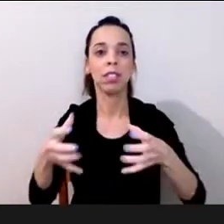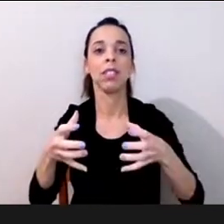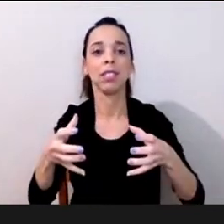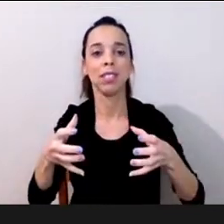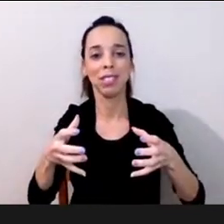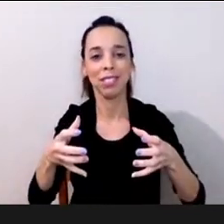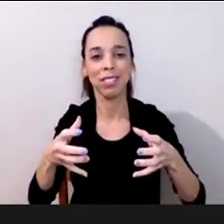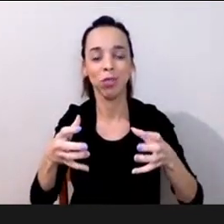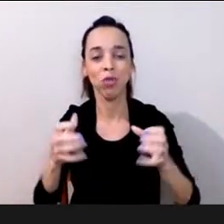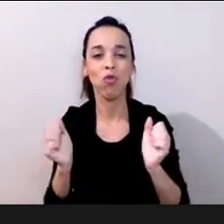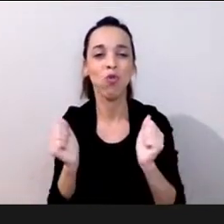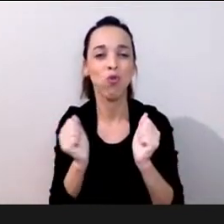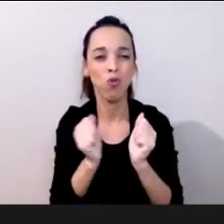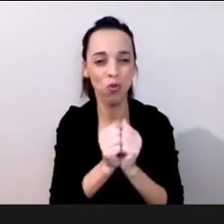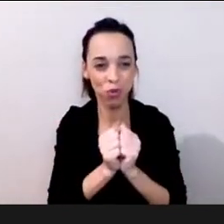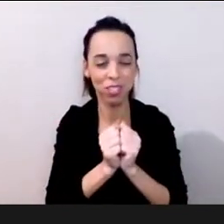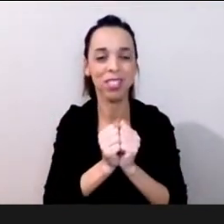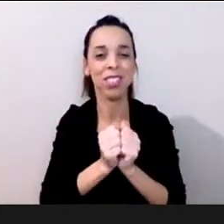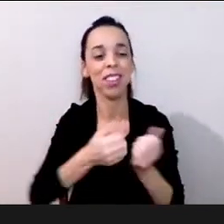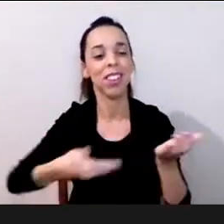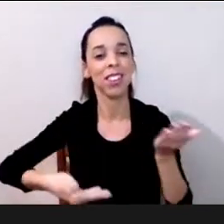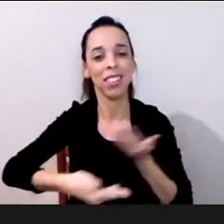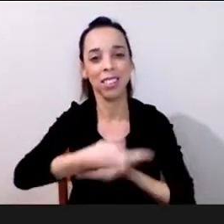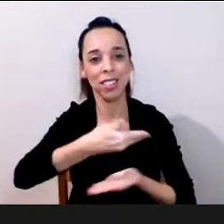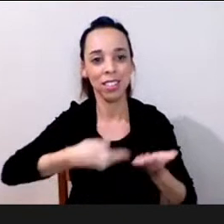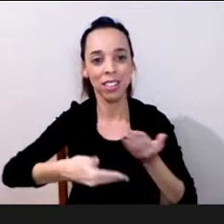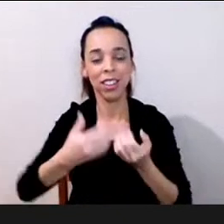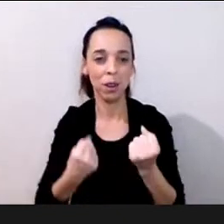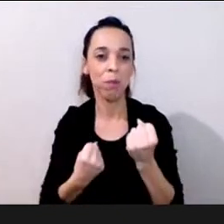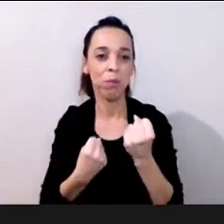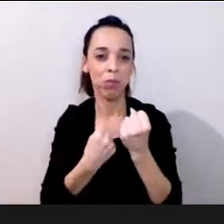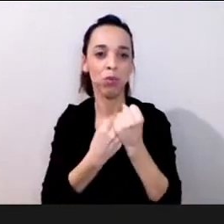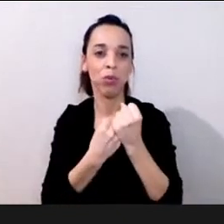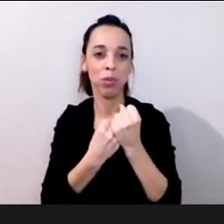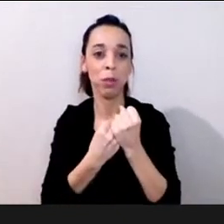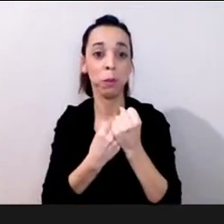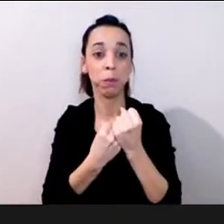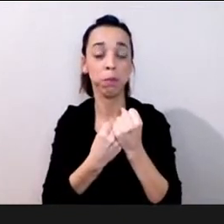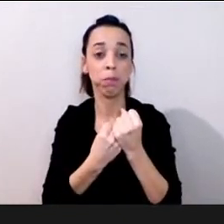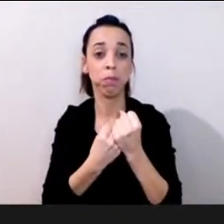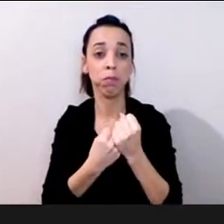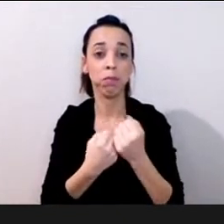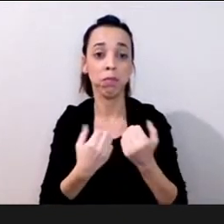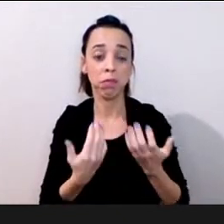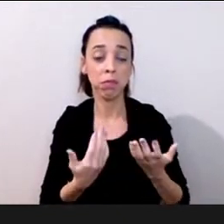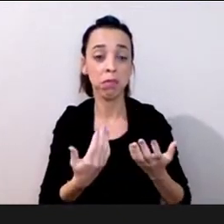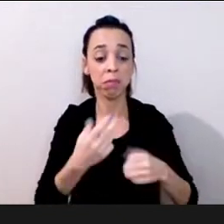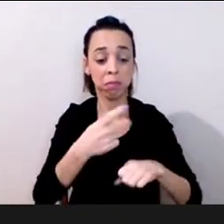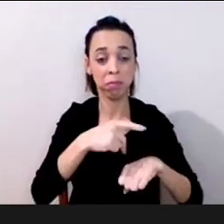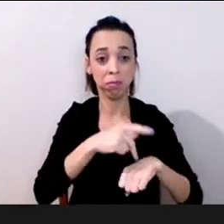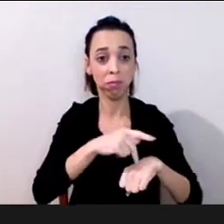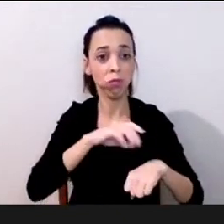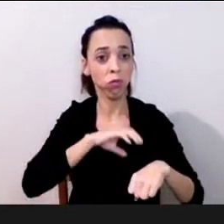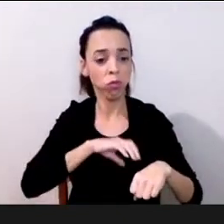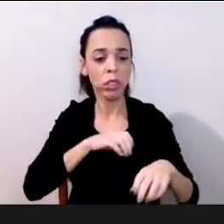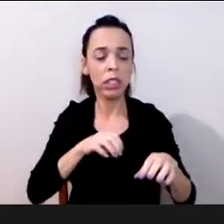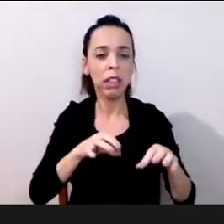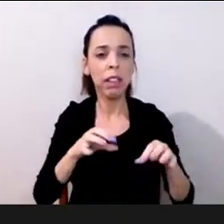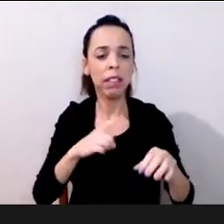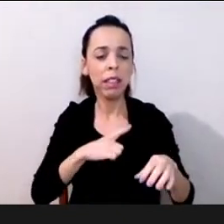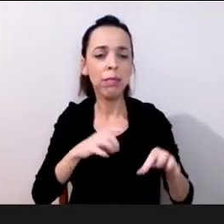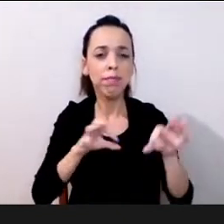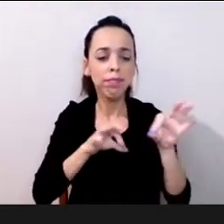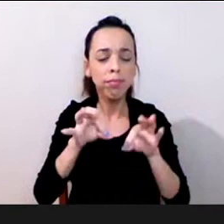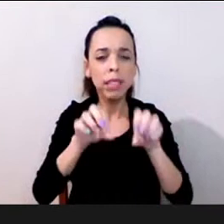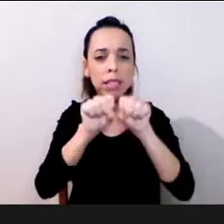APAE tem que vir à escola dar o apoio a esse aluno portanto o nosso sistema de educação inclusiva é um sistema que obviamente também